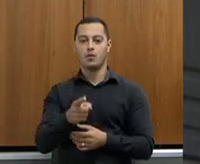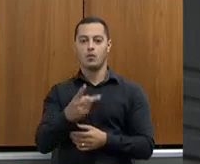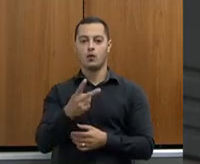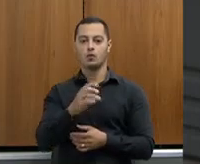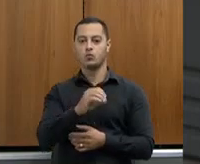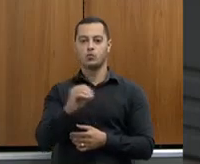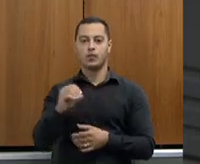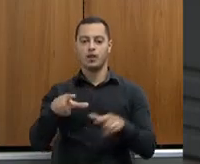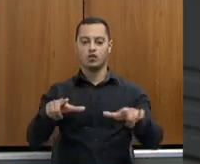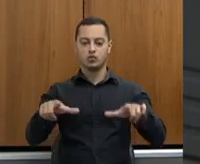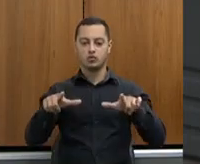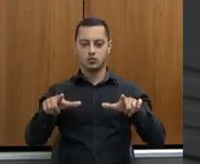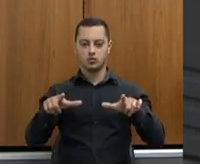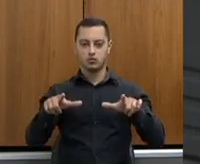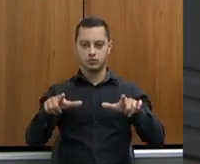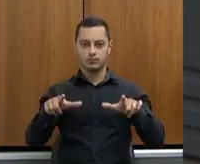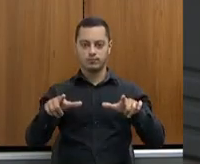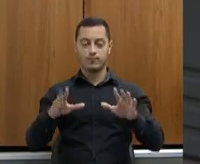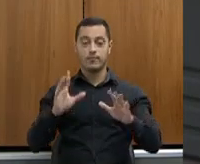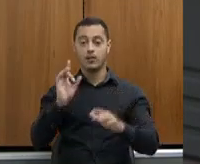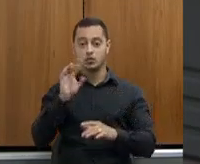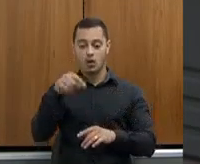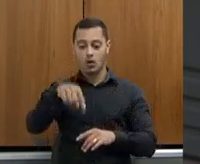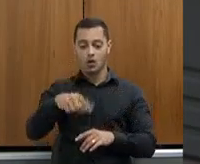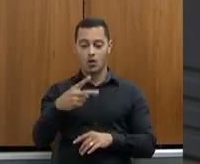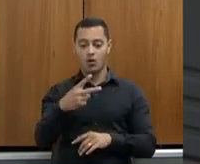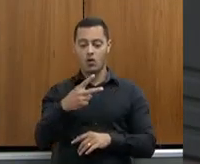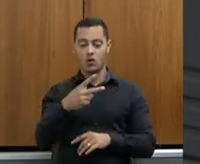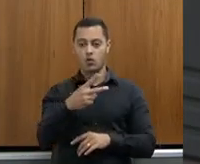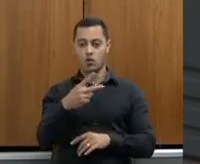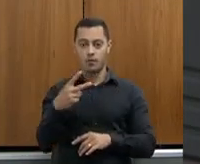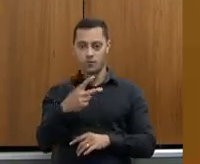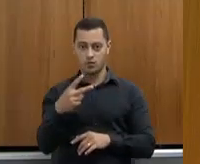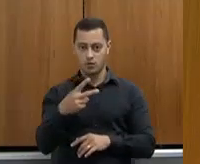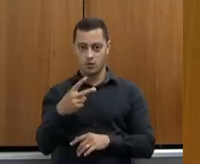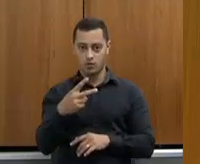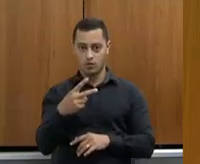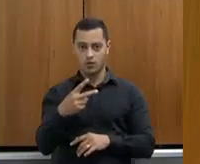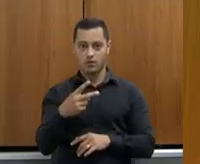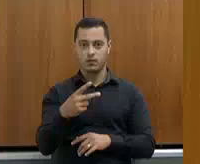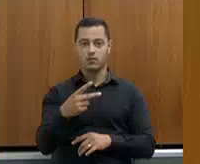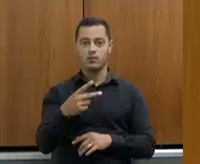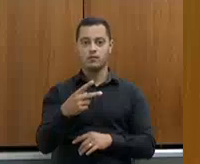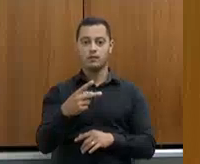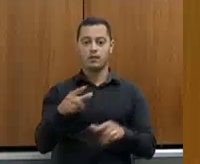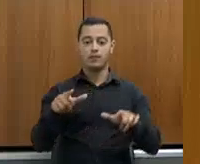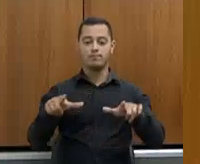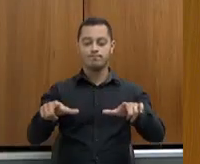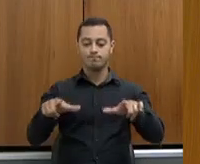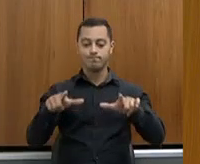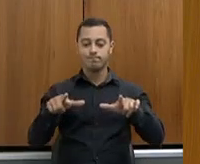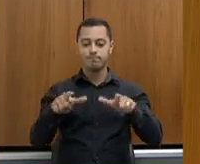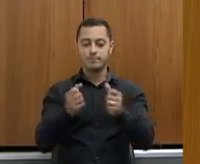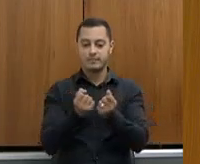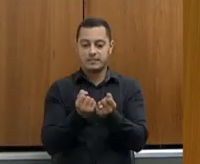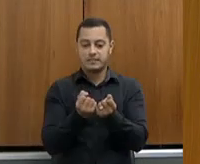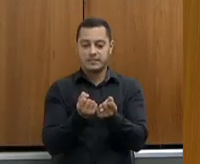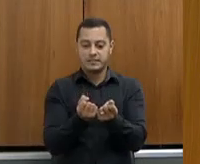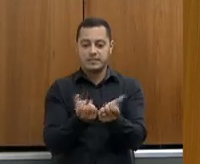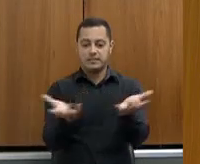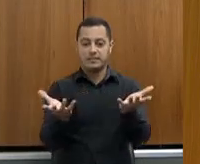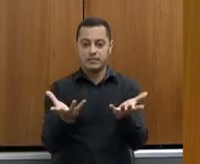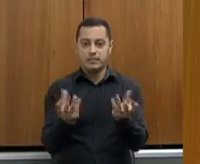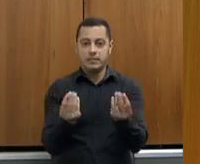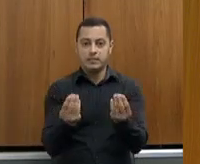período de 2022, foi 1.741 títulos em 37 municípios, com investimento de 2 milhões de reais.